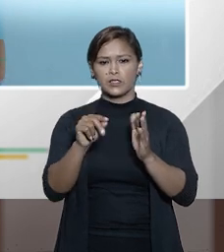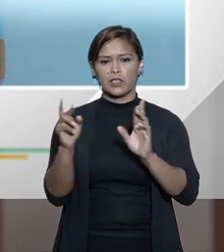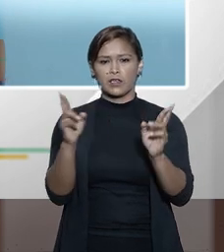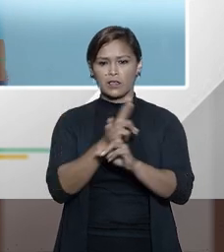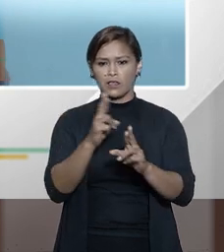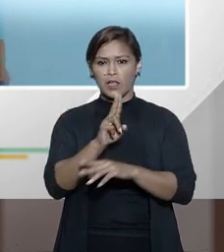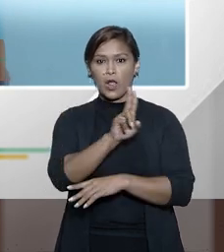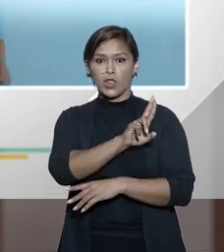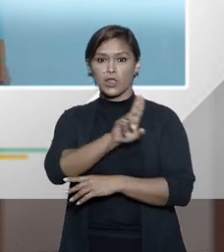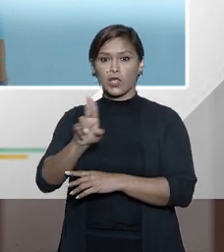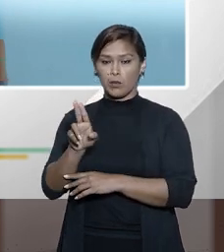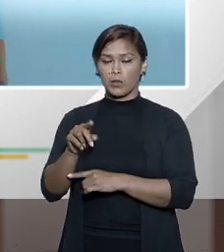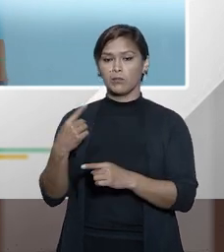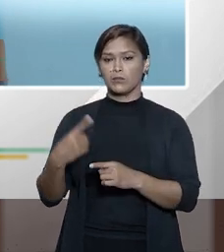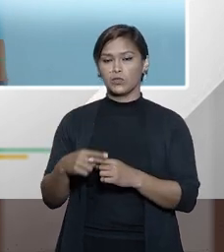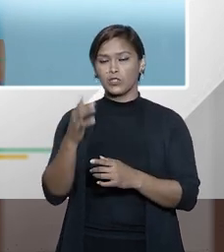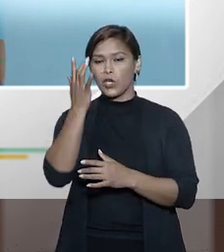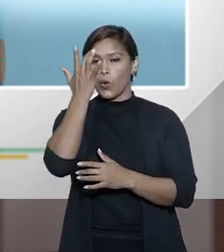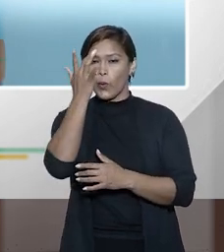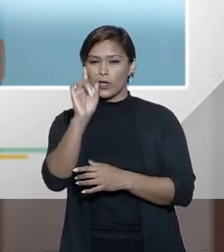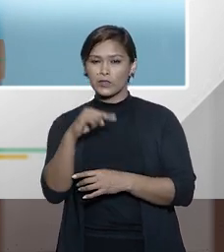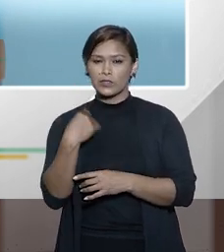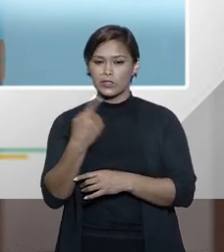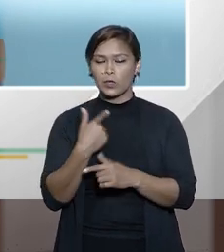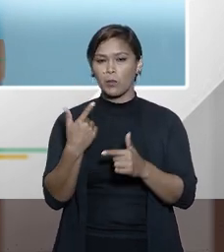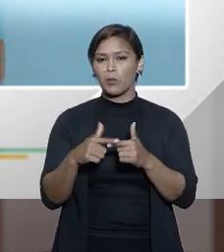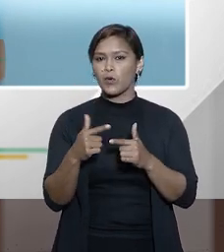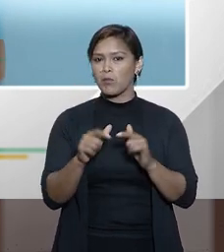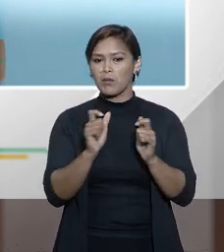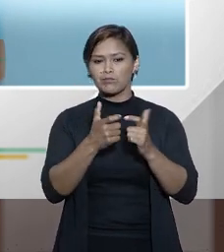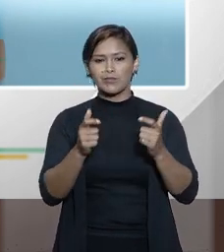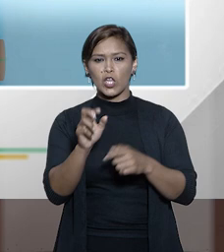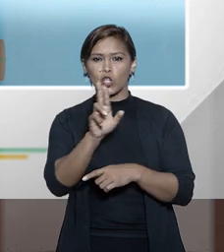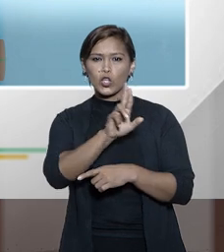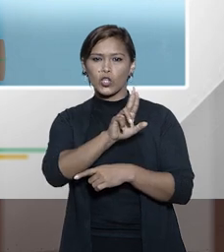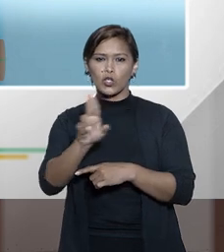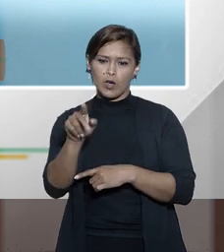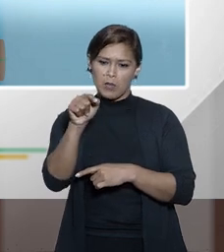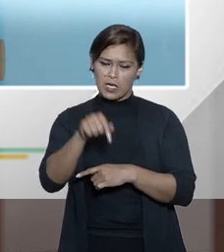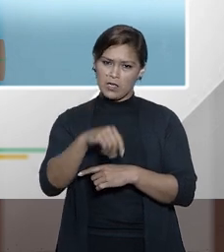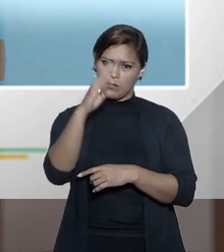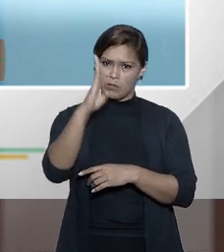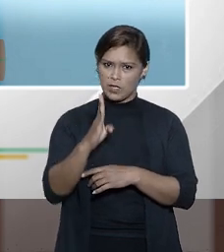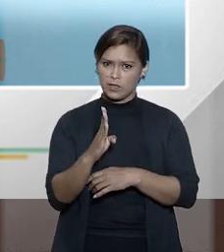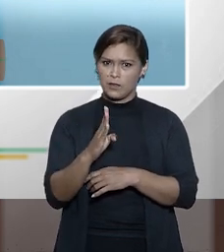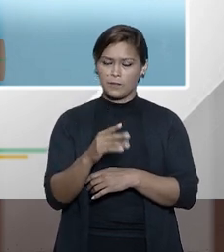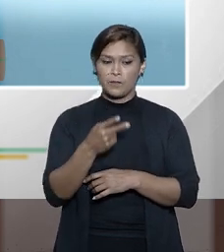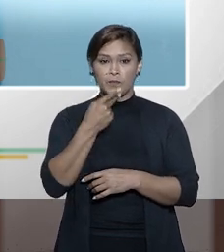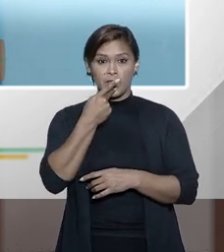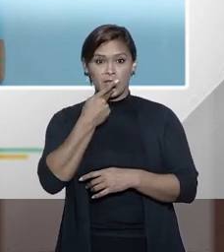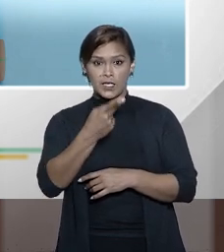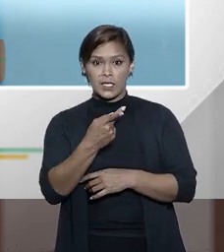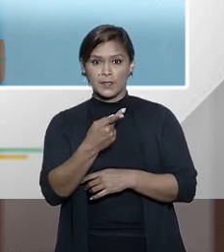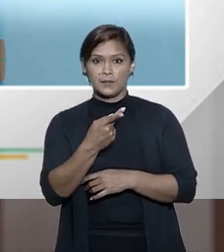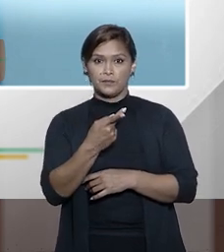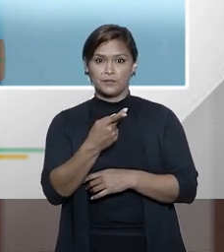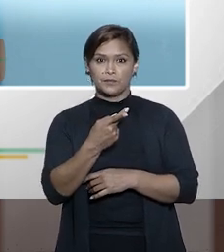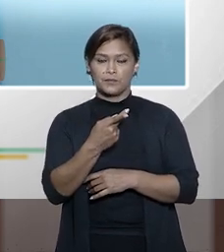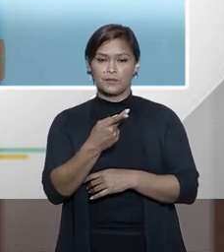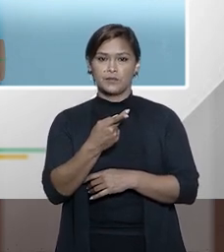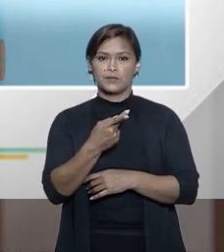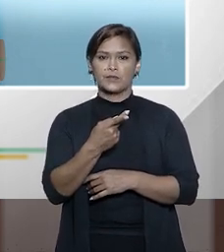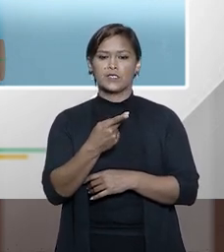em relação a nomenclatura porque eu acho que aqui a gente tem um problema enorme de nomenclatura quando a gente fala